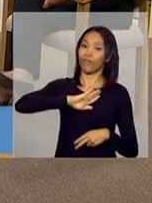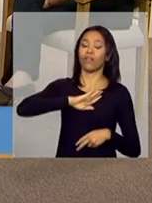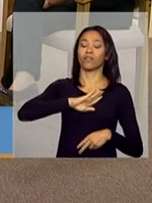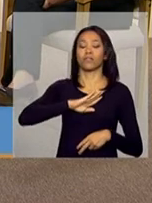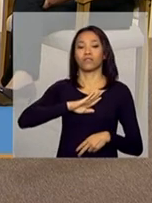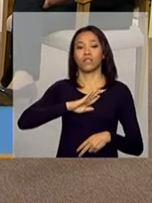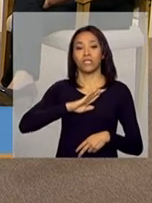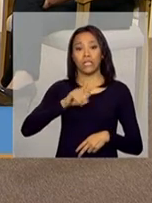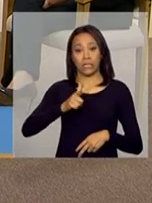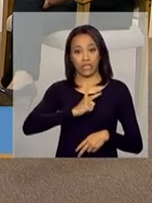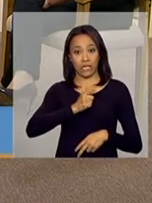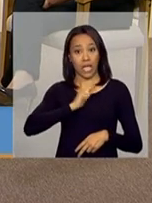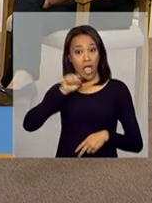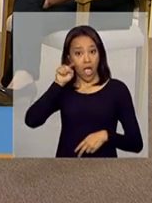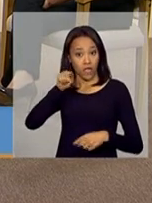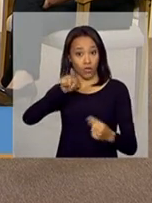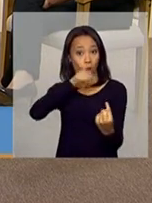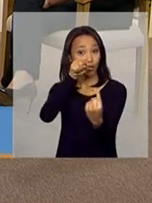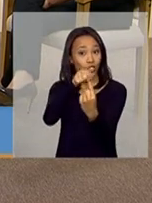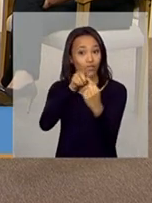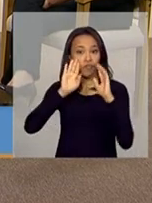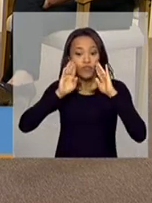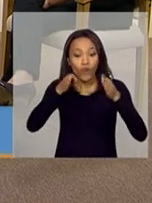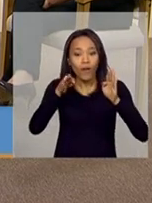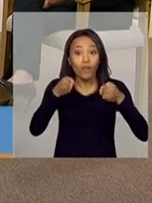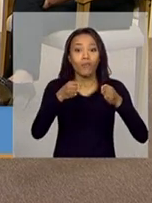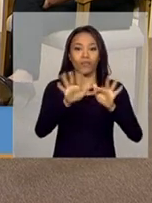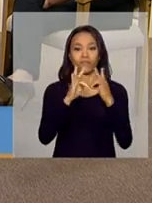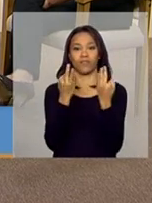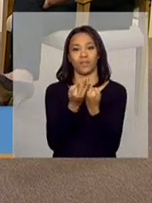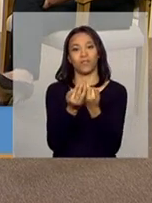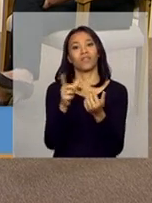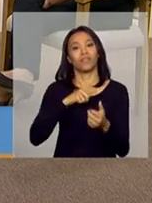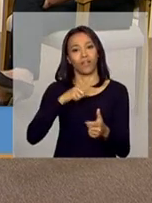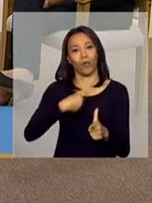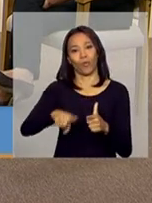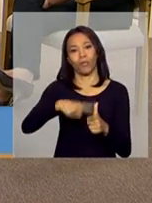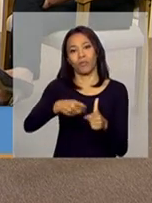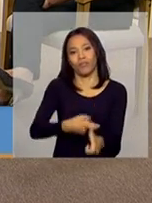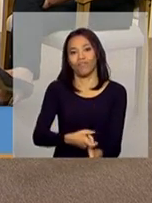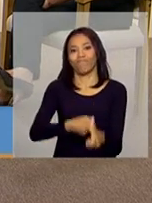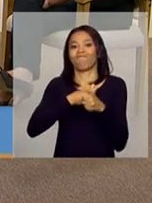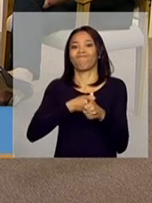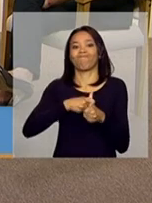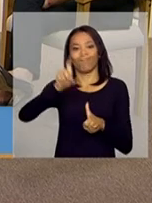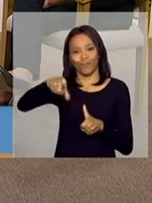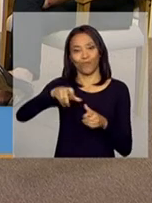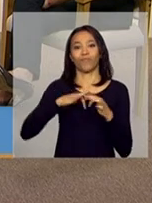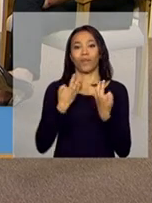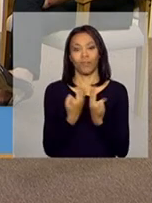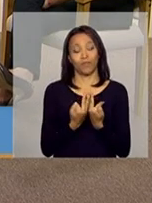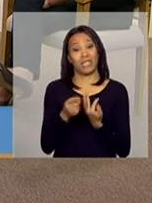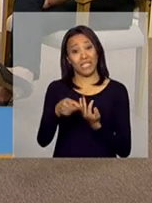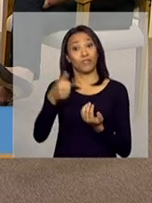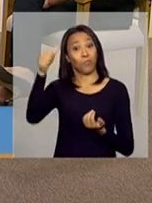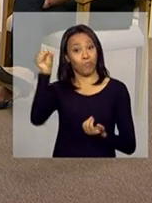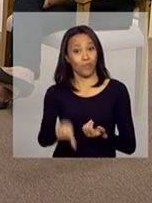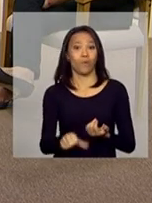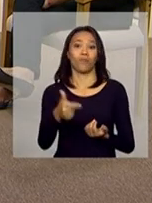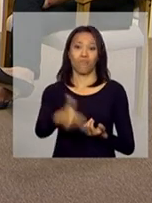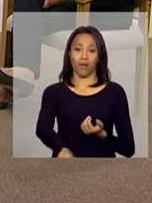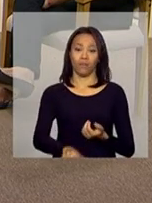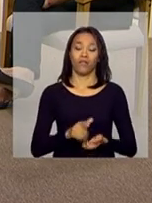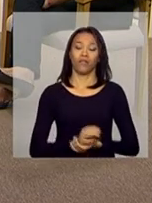objetivo, né? De focar as famílias em suspensão, para que essas situações não se agravem por conta da questão da renda.